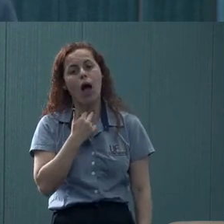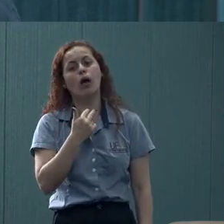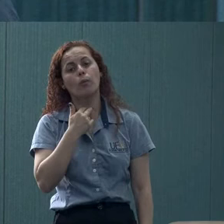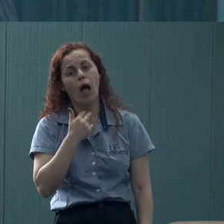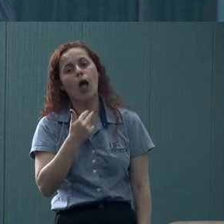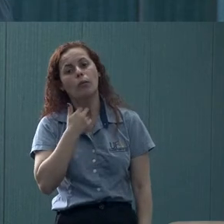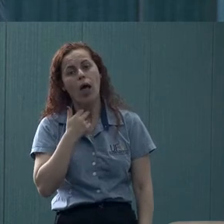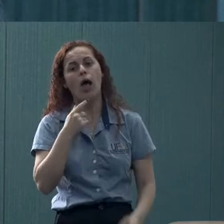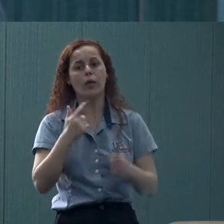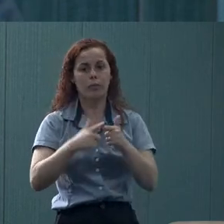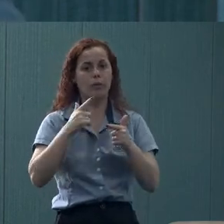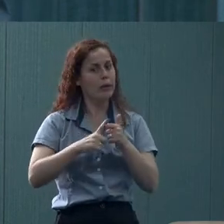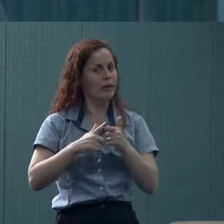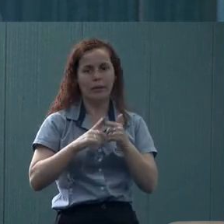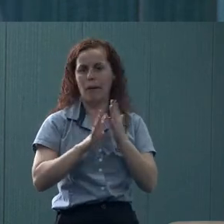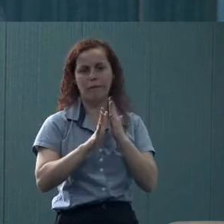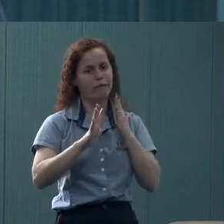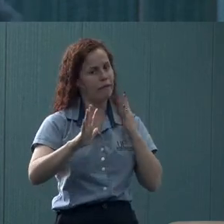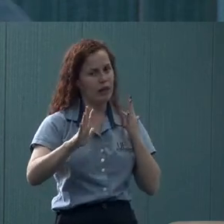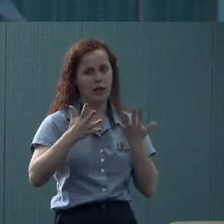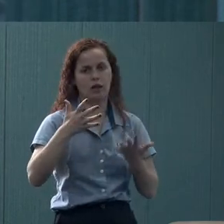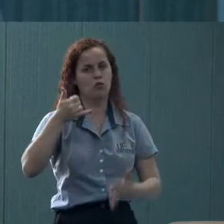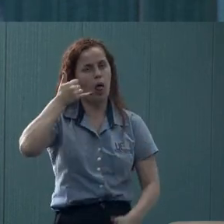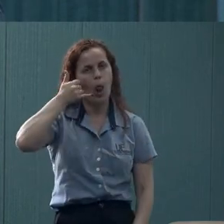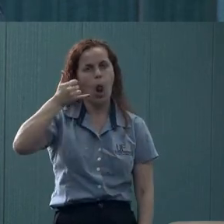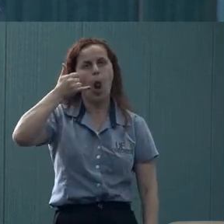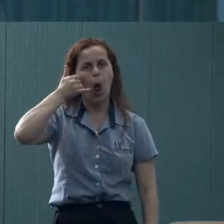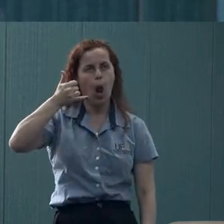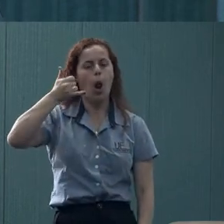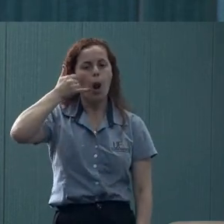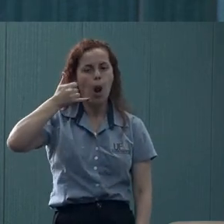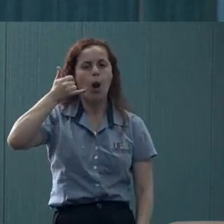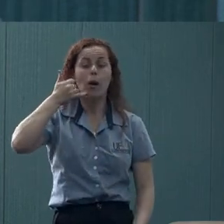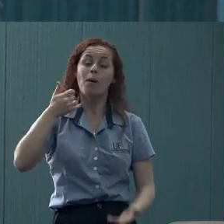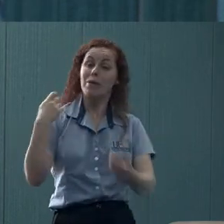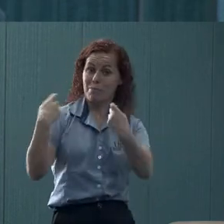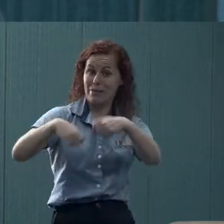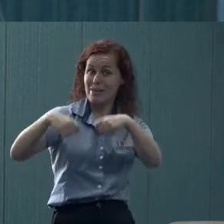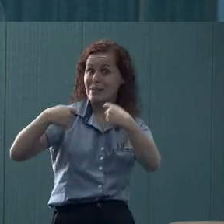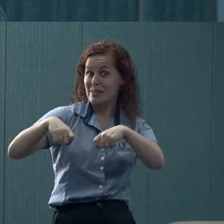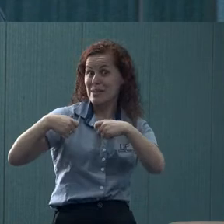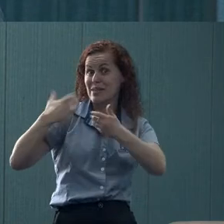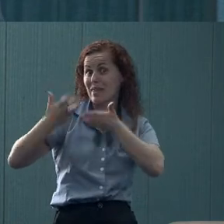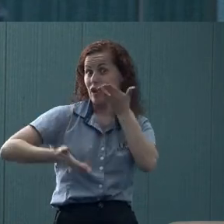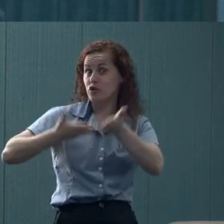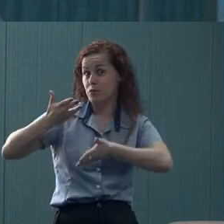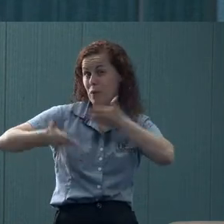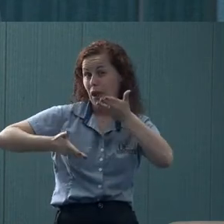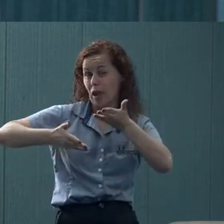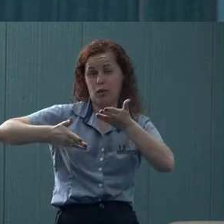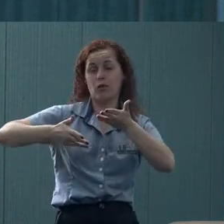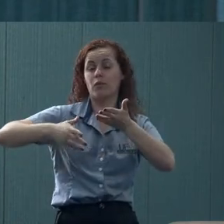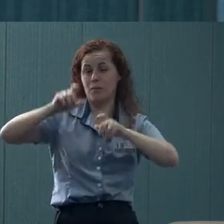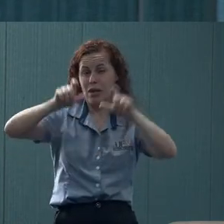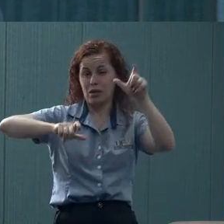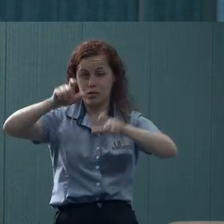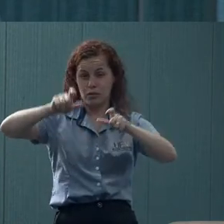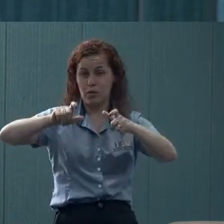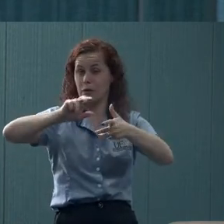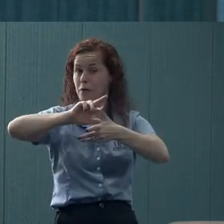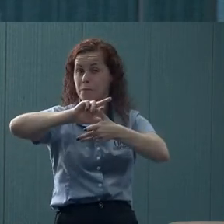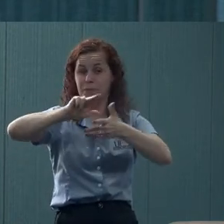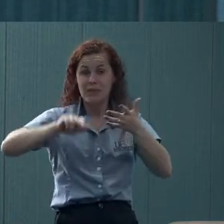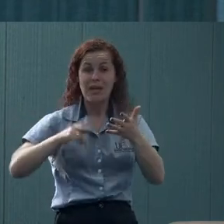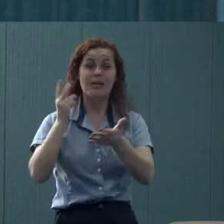porque tem um monte de gente ligando ao mesmo tempo. É inevitável. Tem muita gente demandando do setor. E eu sempre digo isso, a conta nunca vai